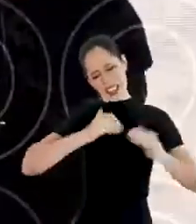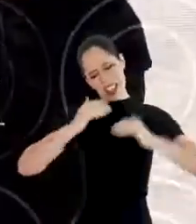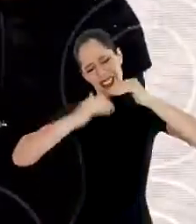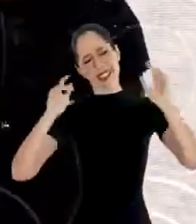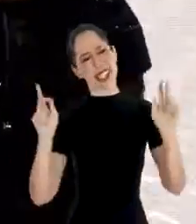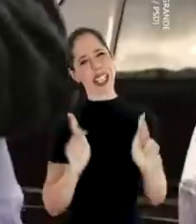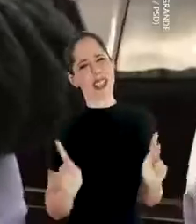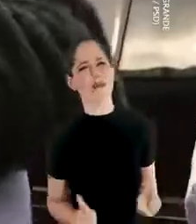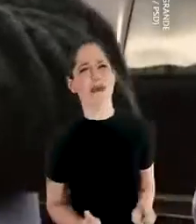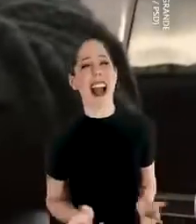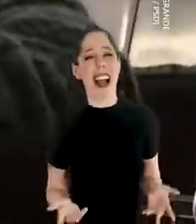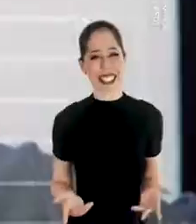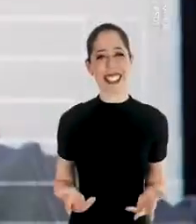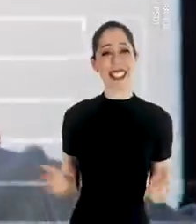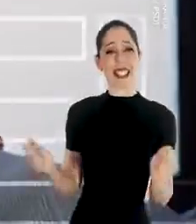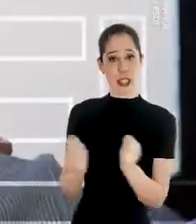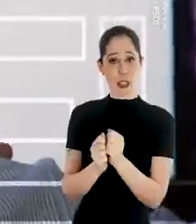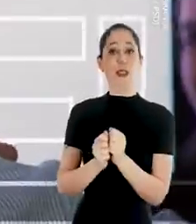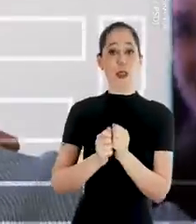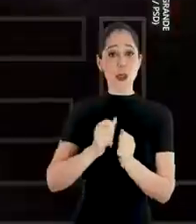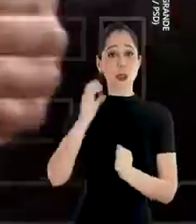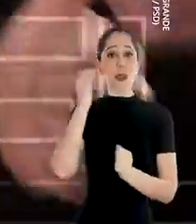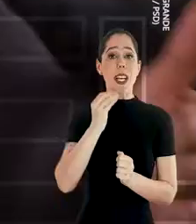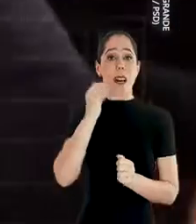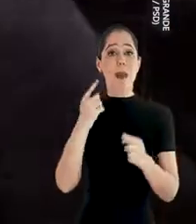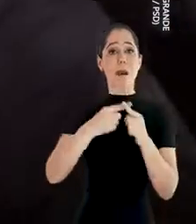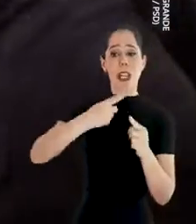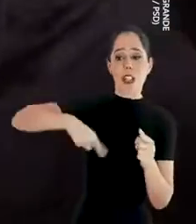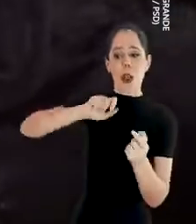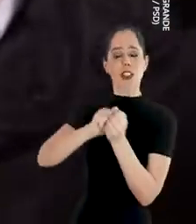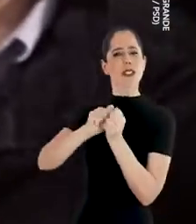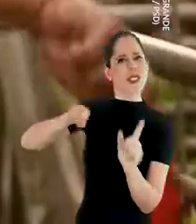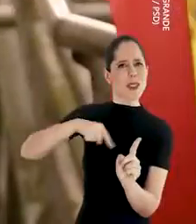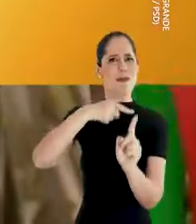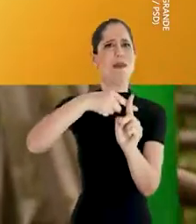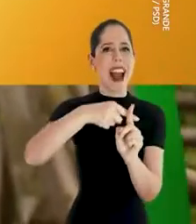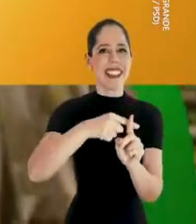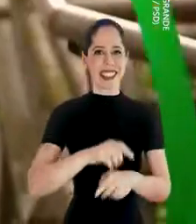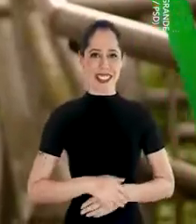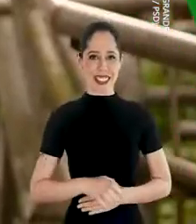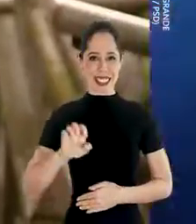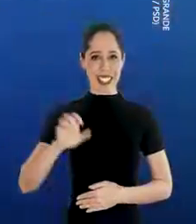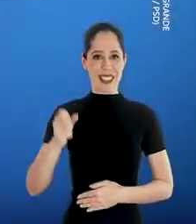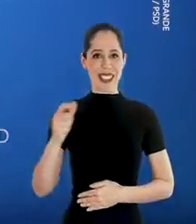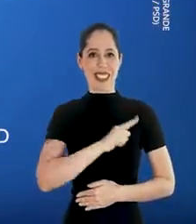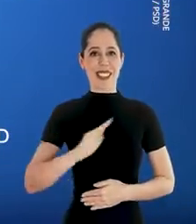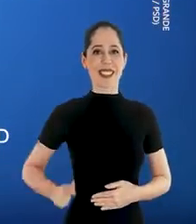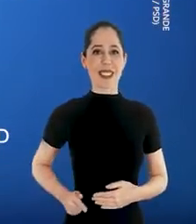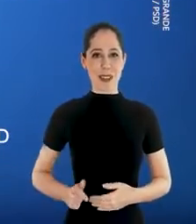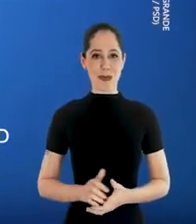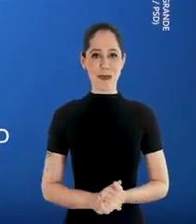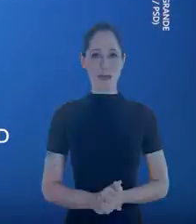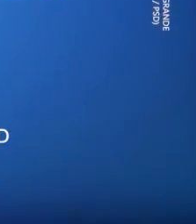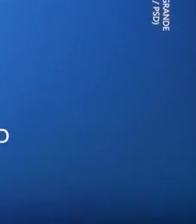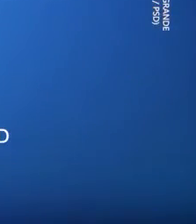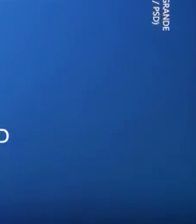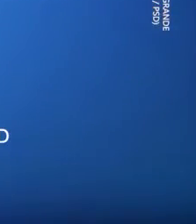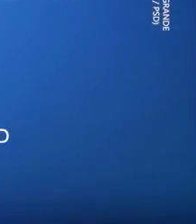pra avançar em paz. horas De coragem é o burgo e juntos somos mais. Rio Grande me apaixonou.